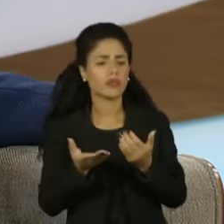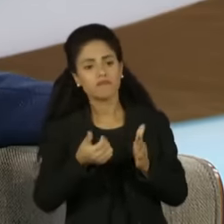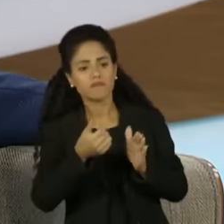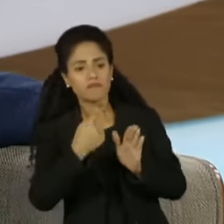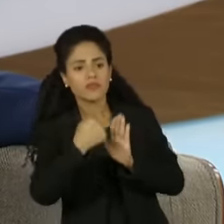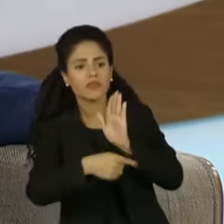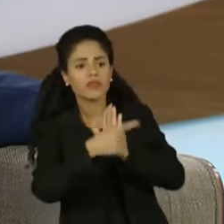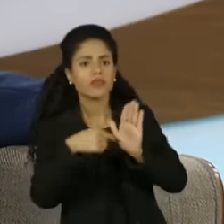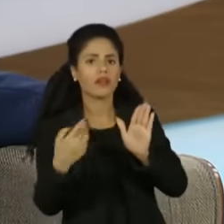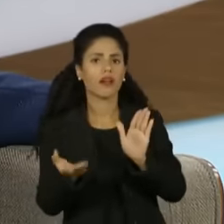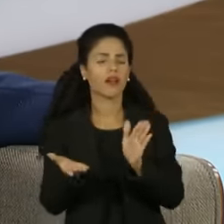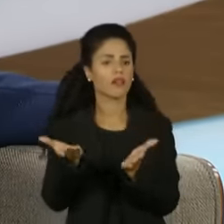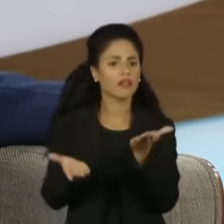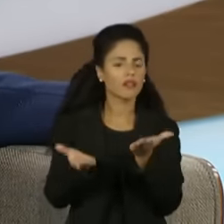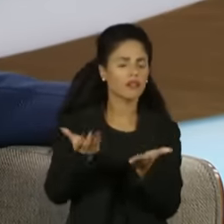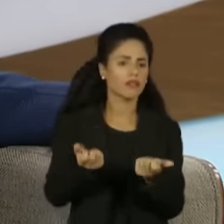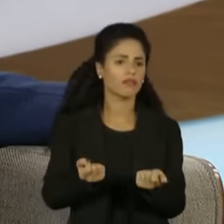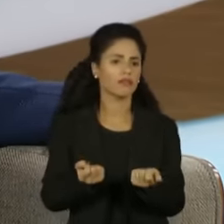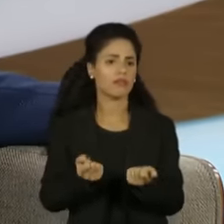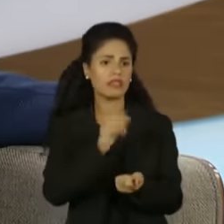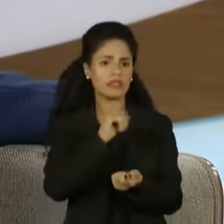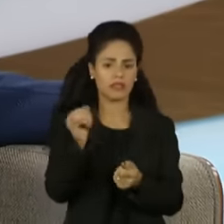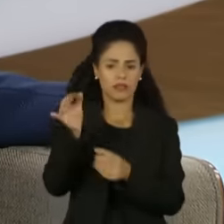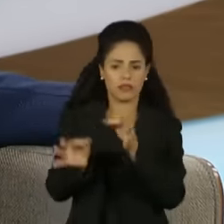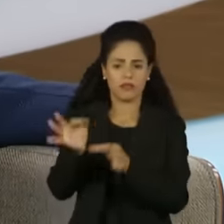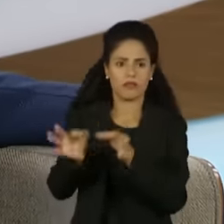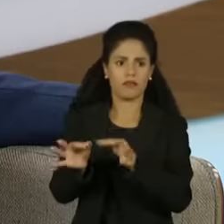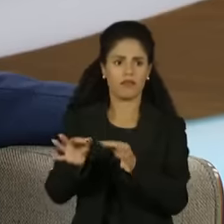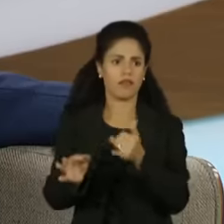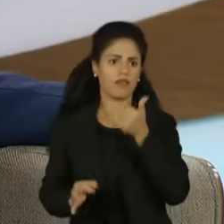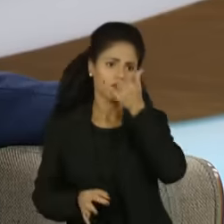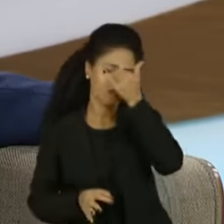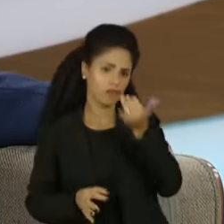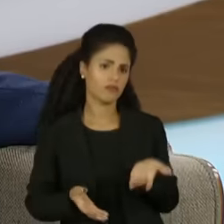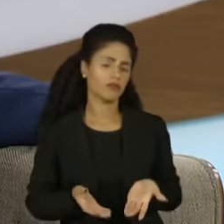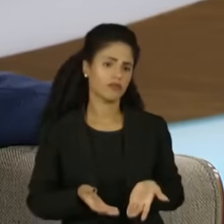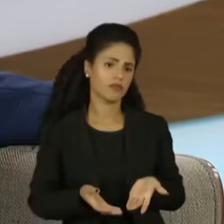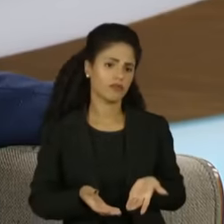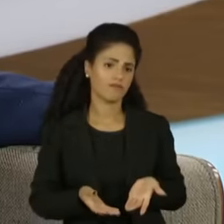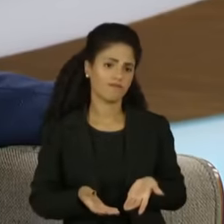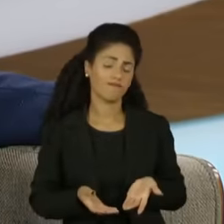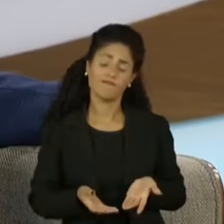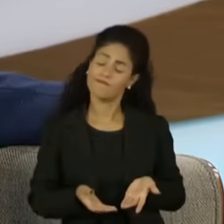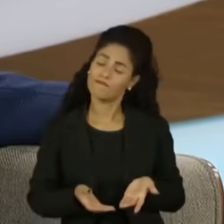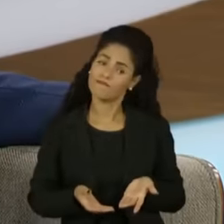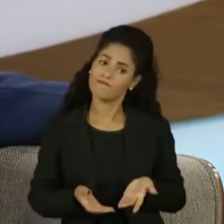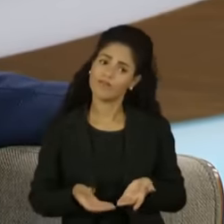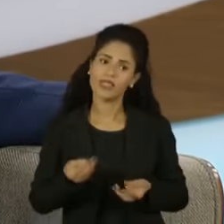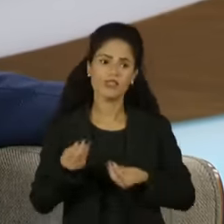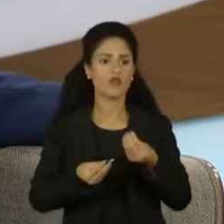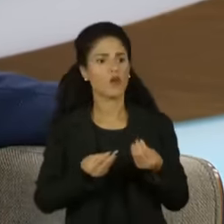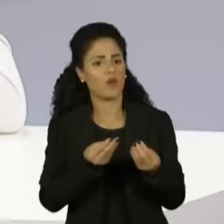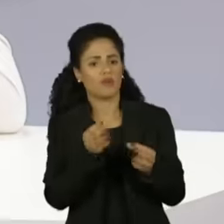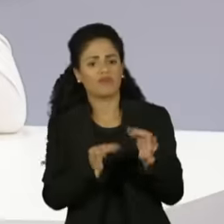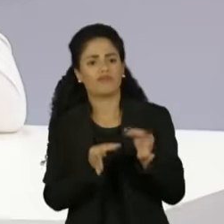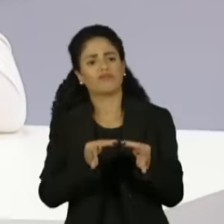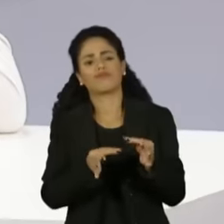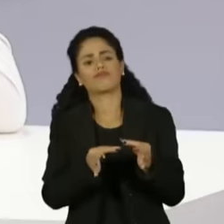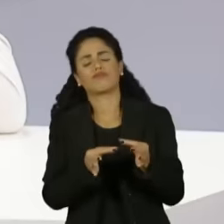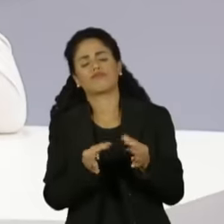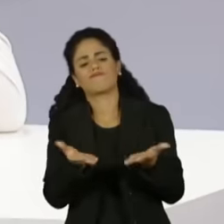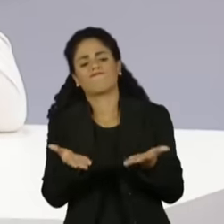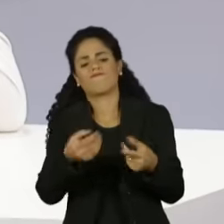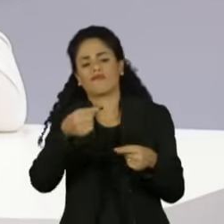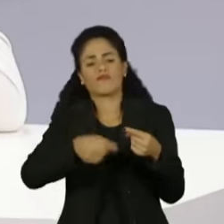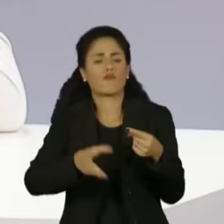ter equilíbrio, se o julgador é vítima do processo? Nós estamos vivendo em um processo de disfuncionalidade,